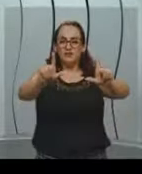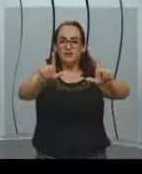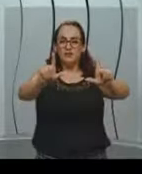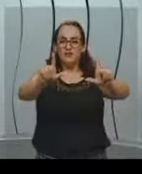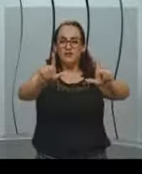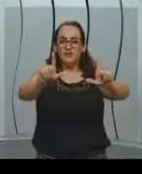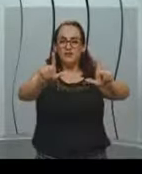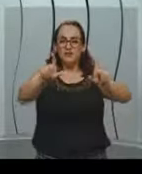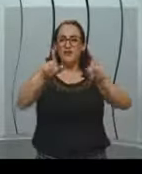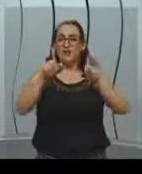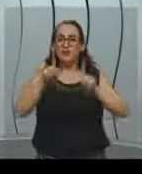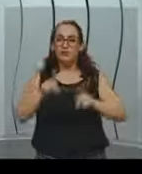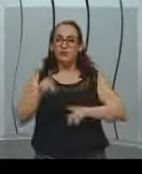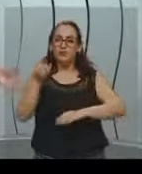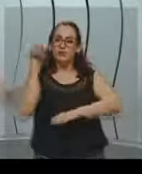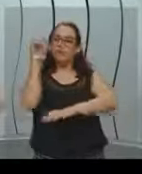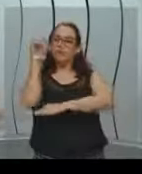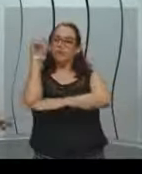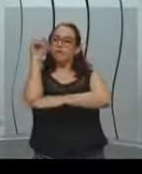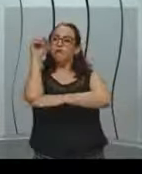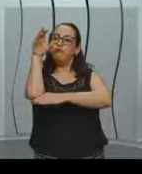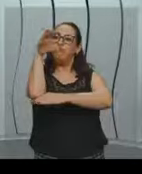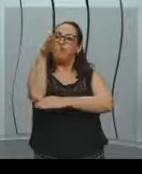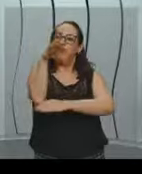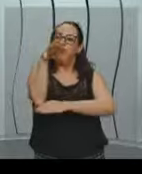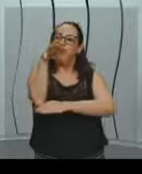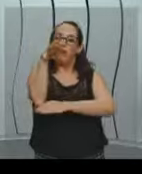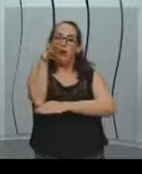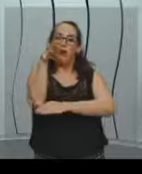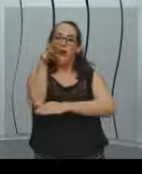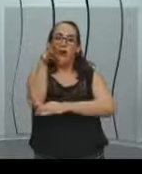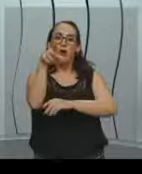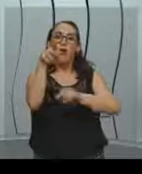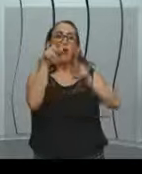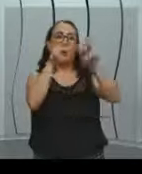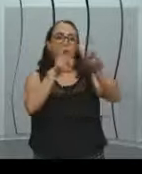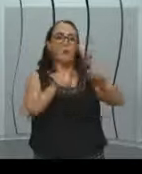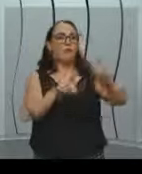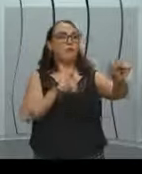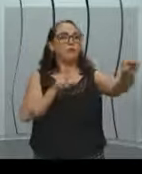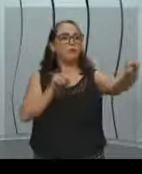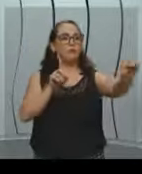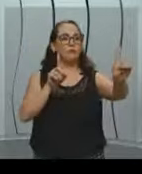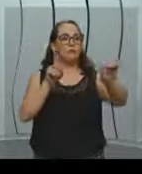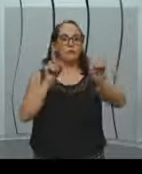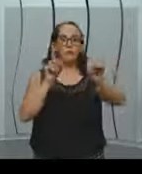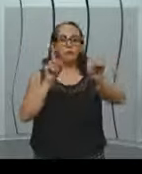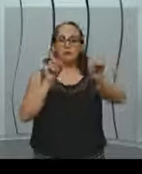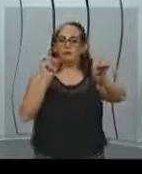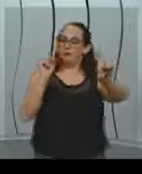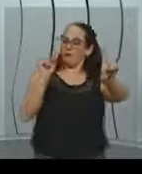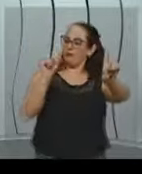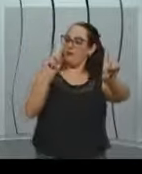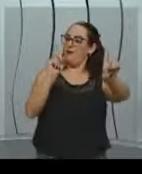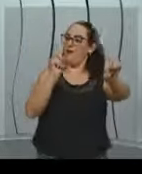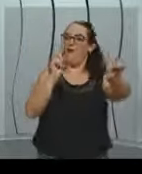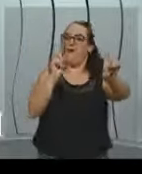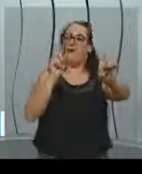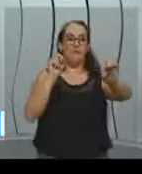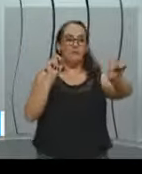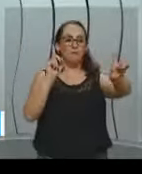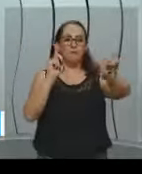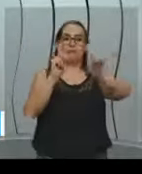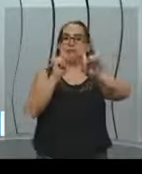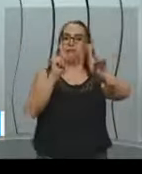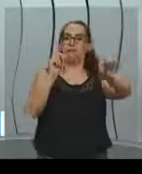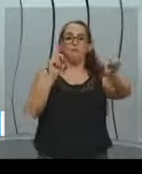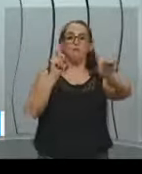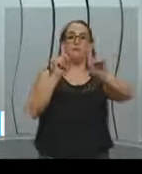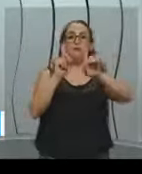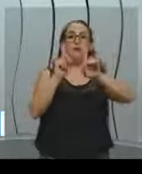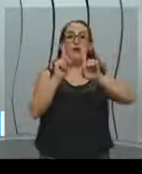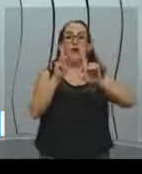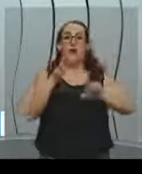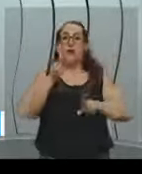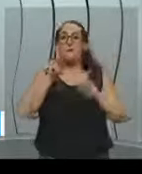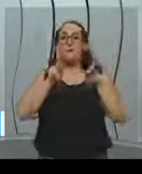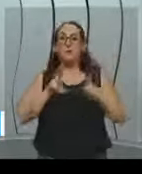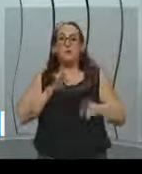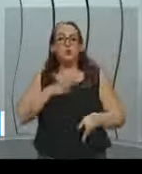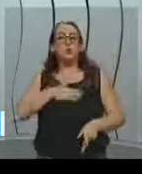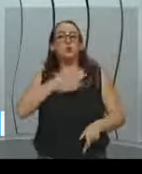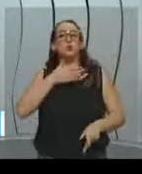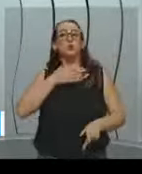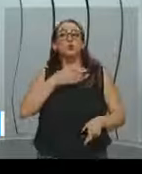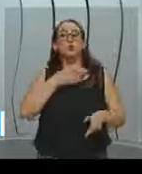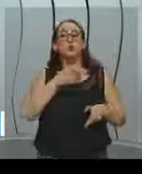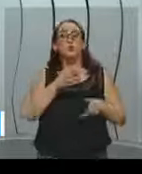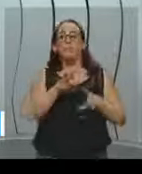parede. E, de repente, sai um tanto de gente. Tinha gente que assustava com os trens. Né? Devia ser